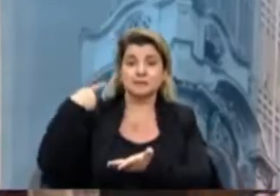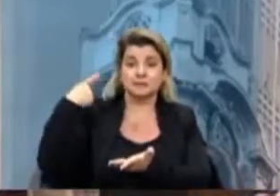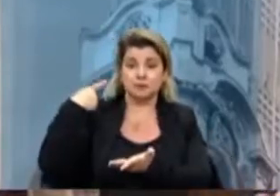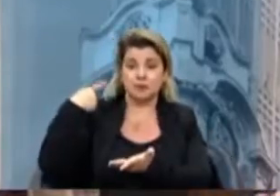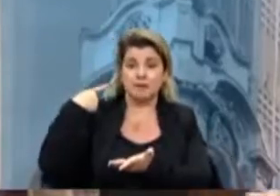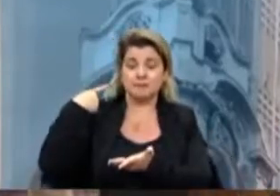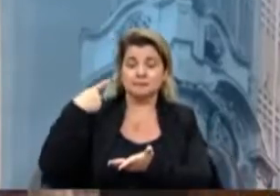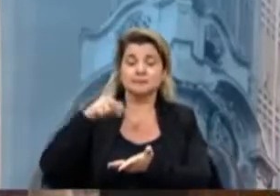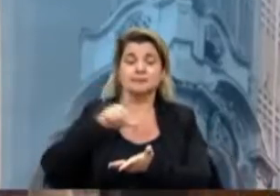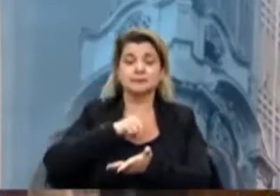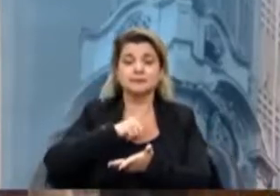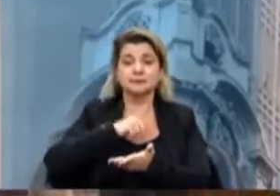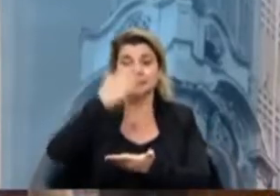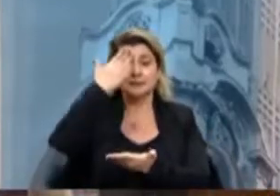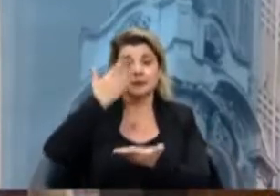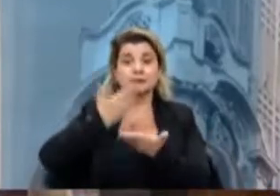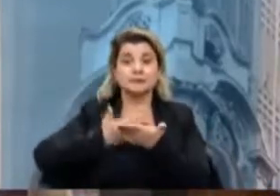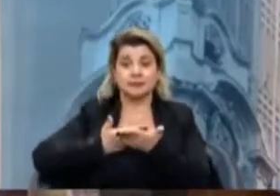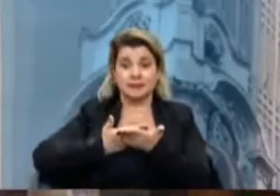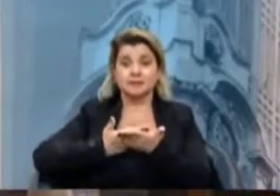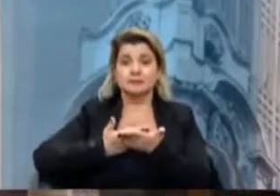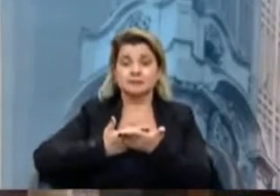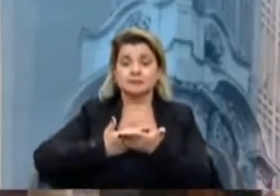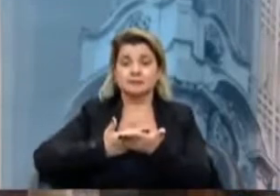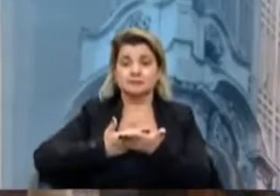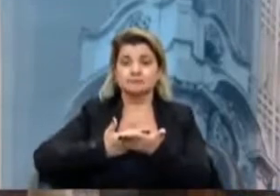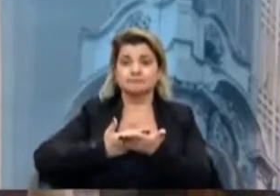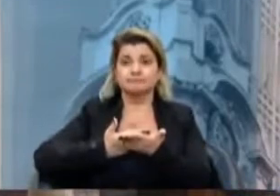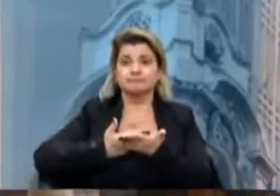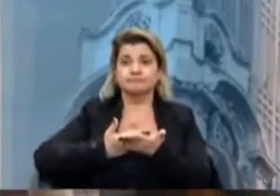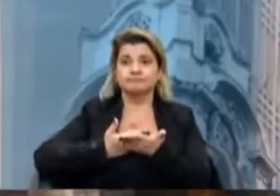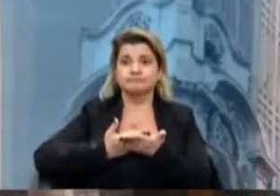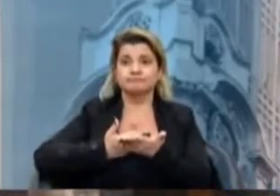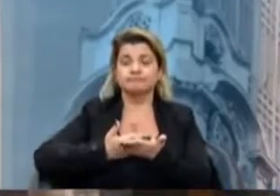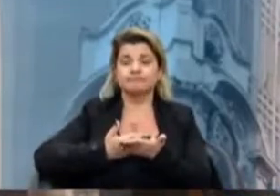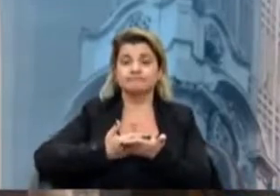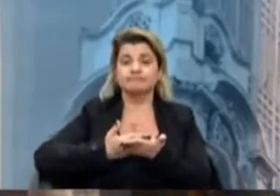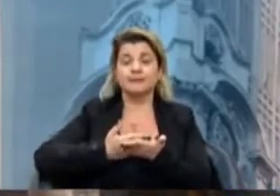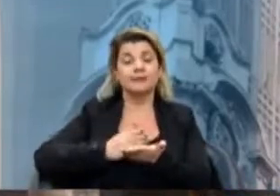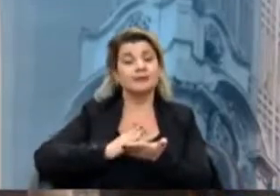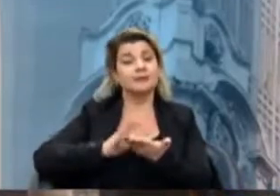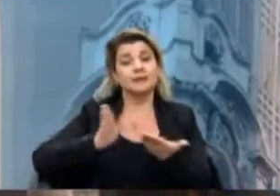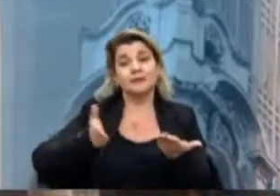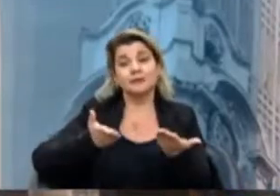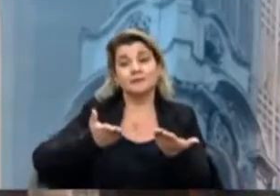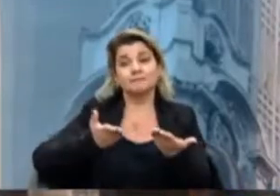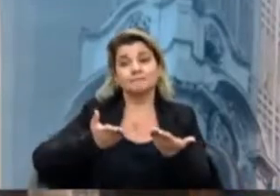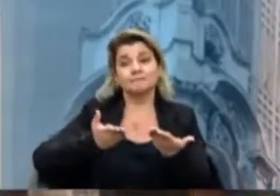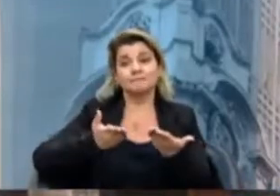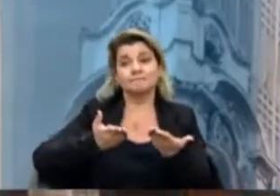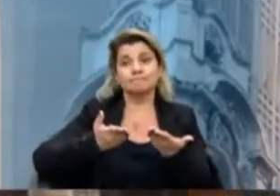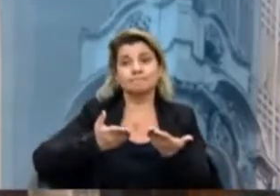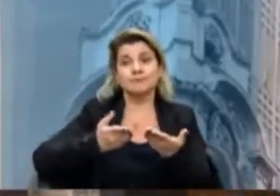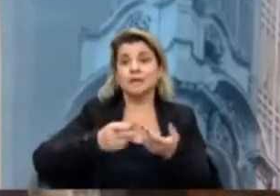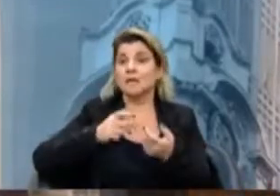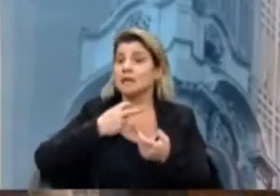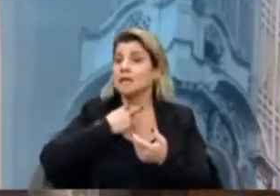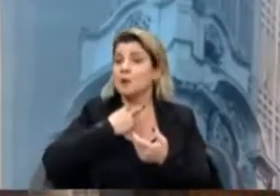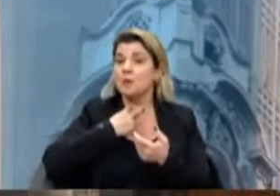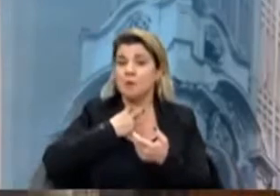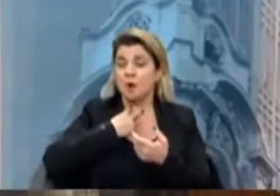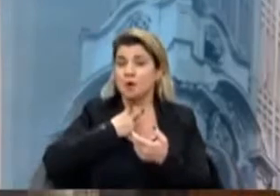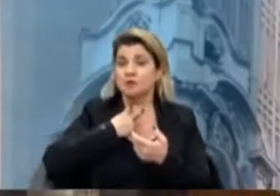têm as suas crenças, têm as suas convicções e que, em hipótese alguma, devem ser acusados de